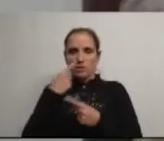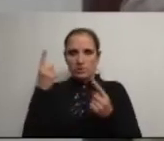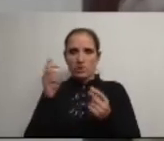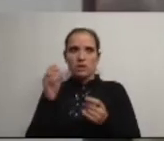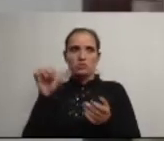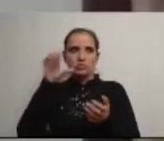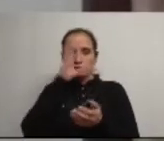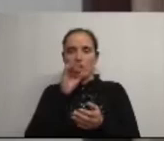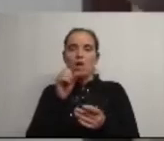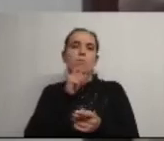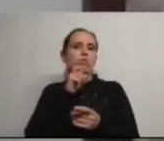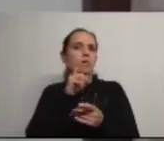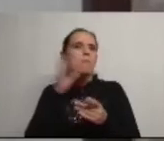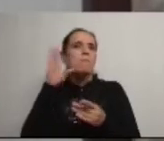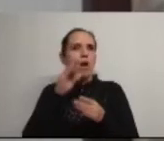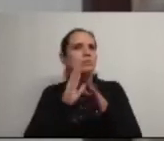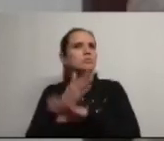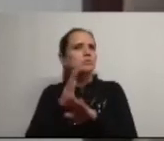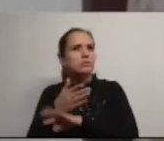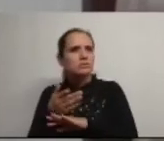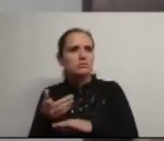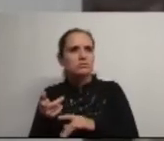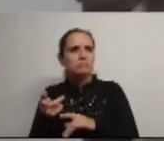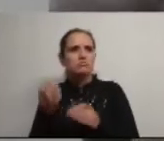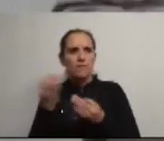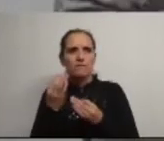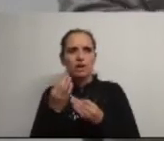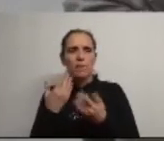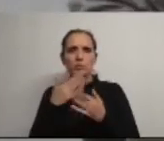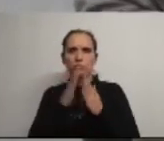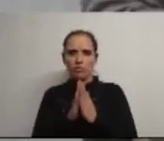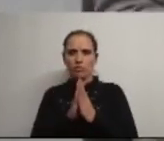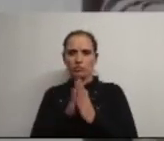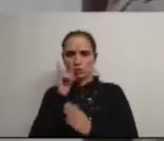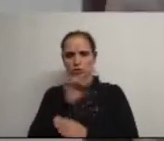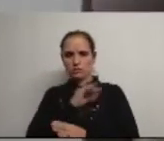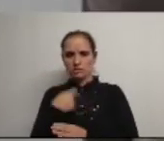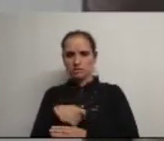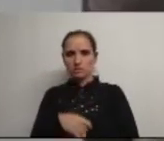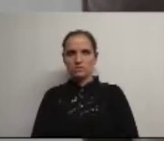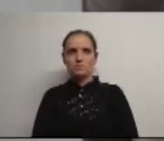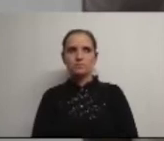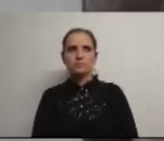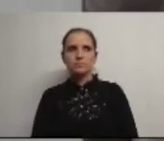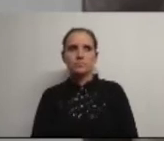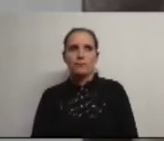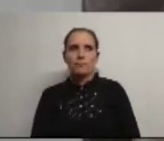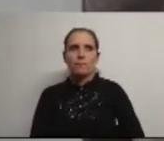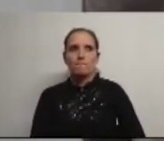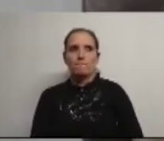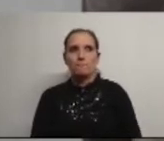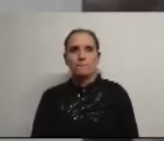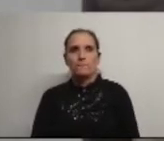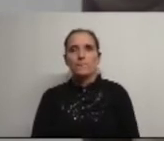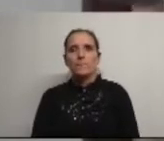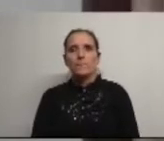central para poderem intervir mais nas autarquias agora por favor senhor presidente da câmara queria que me ouvisse agora